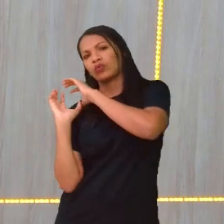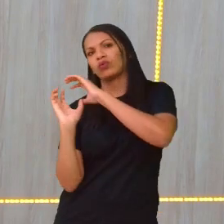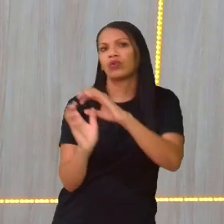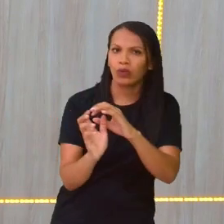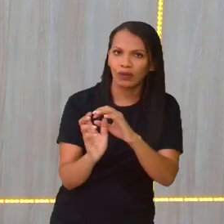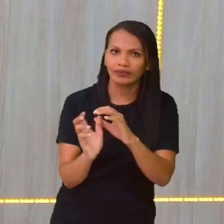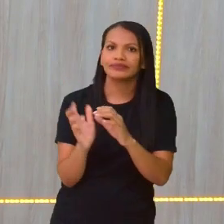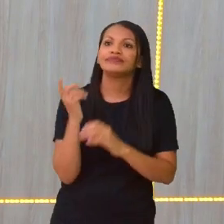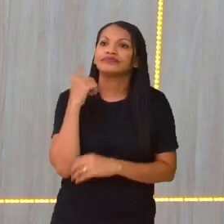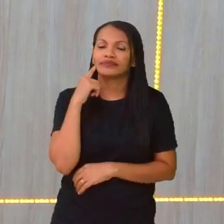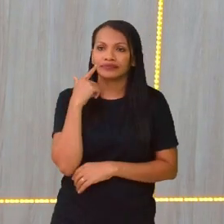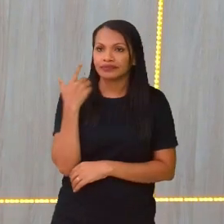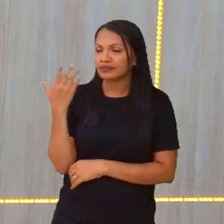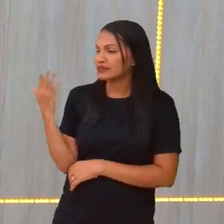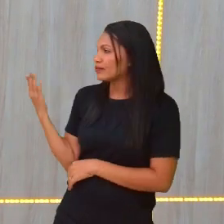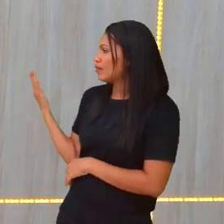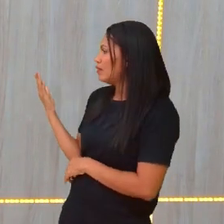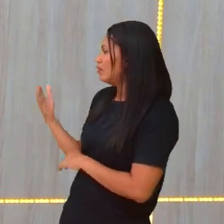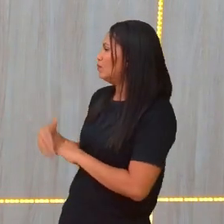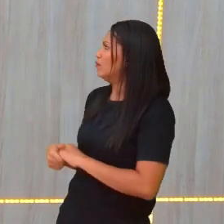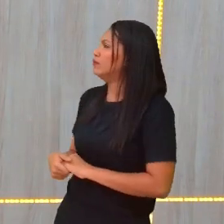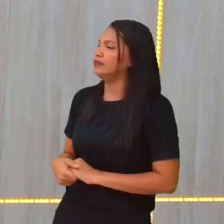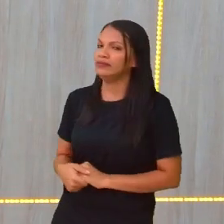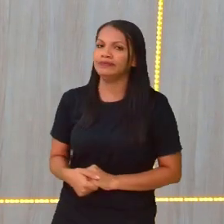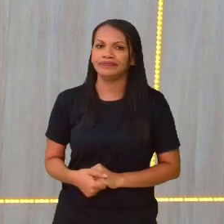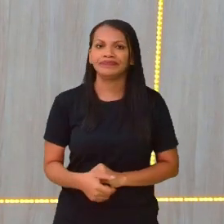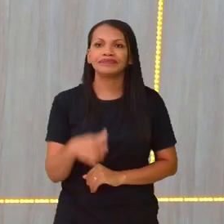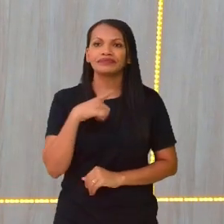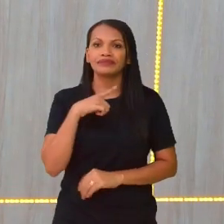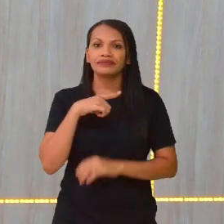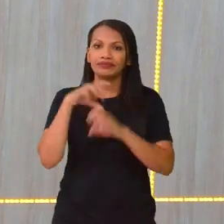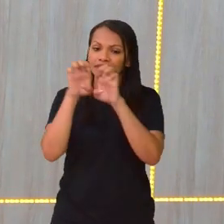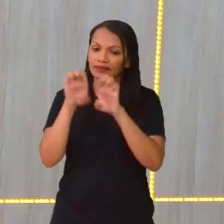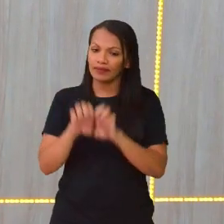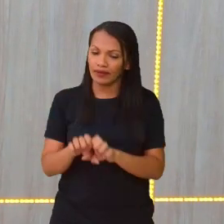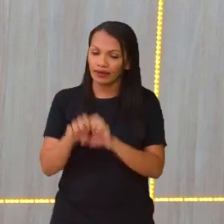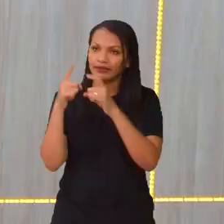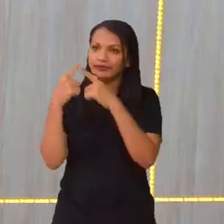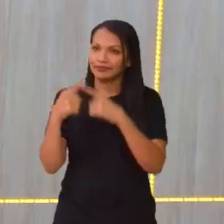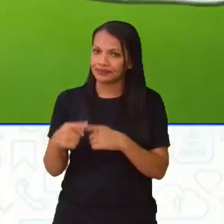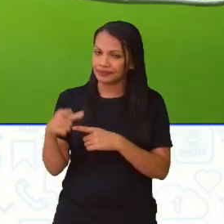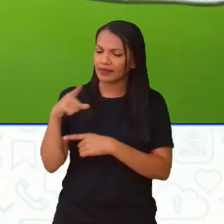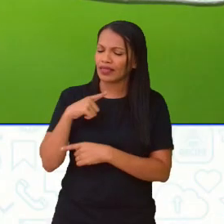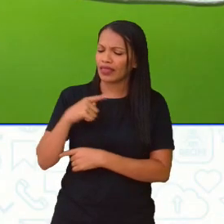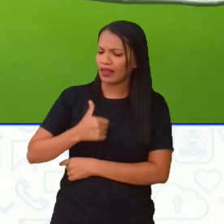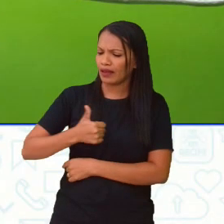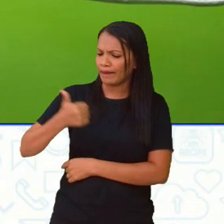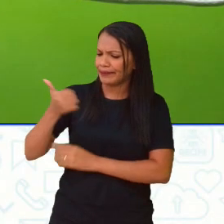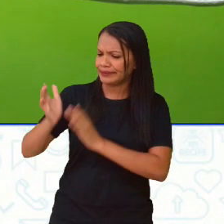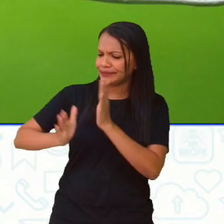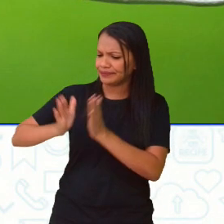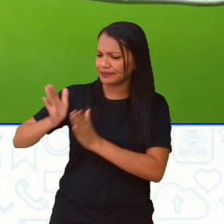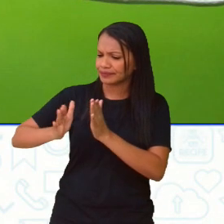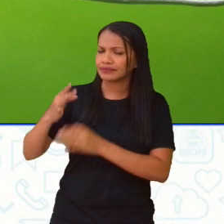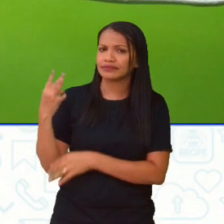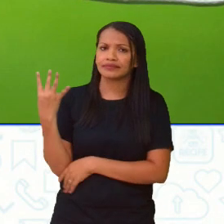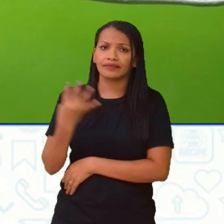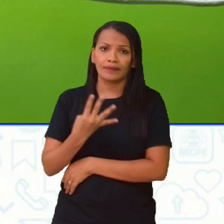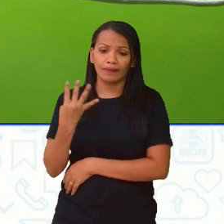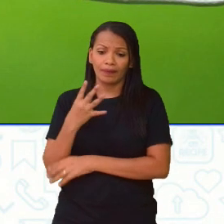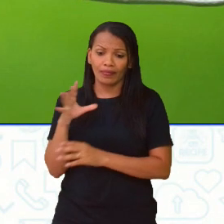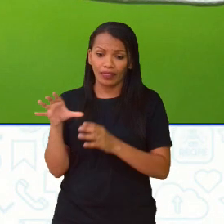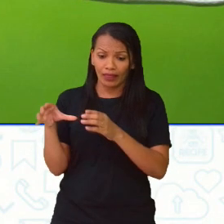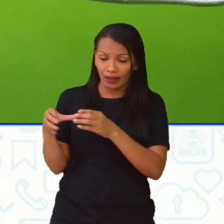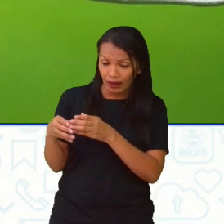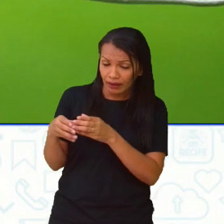partida, tá certo? Ó, aqui a gente tem a estrutura do campeonato, que eu falei um pouquinho pra vocês, a gente tem na primeira fase, né, quatro seleções,